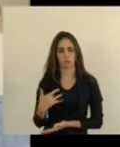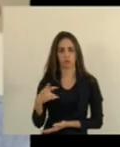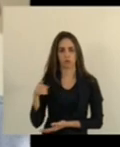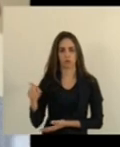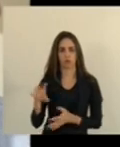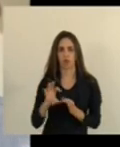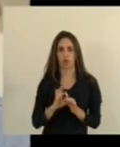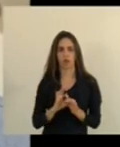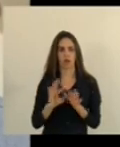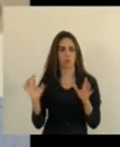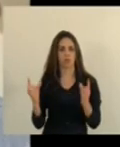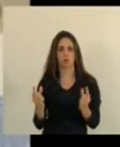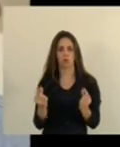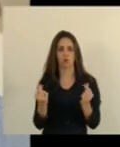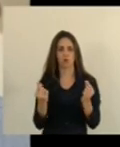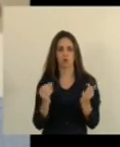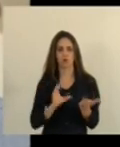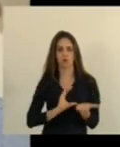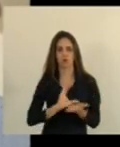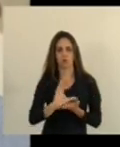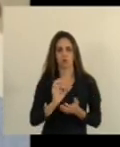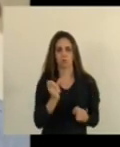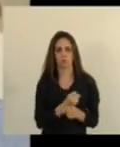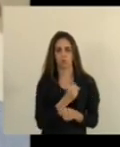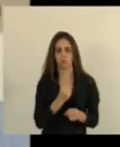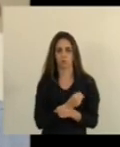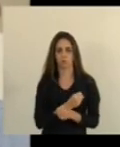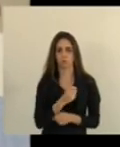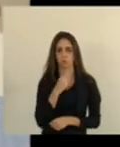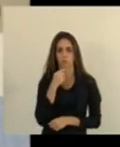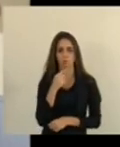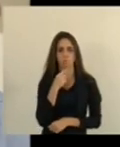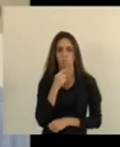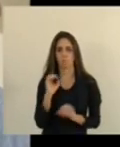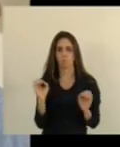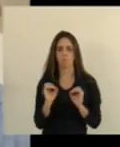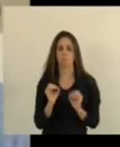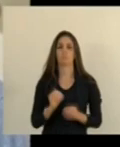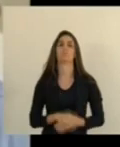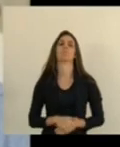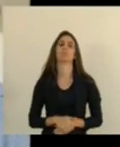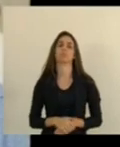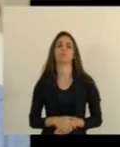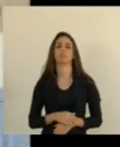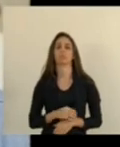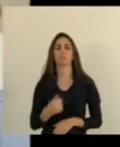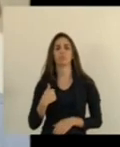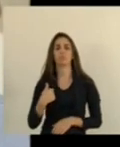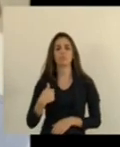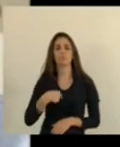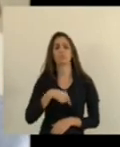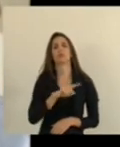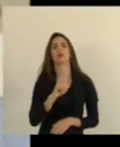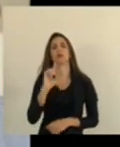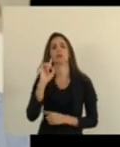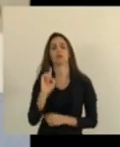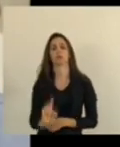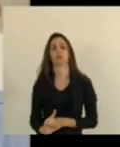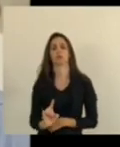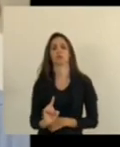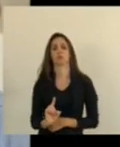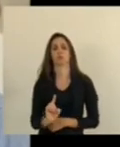liberou os recursos para o início da construção foram muitas viagens dos diretores